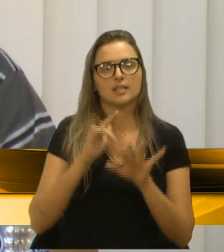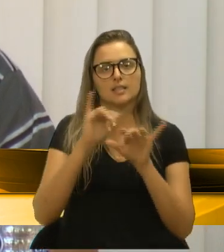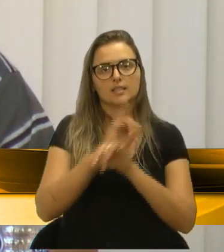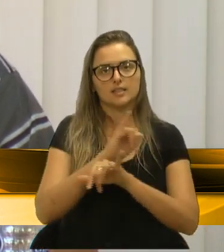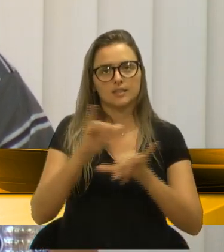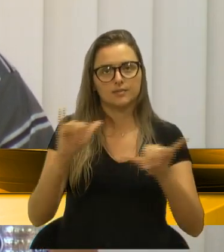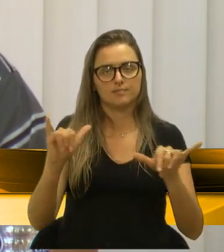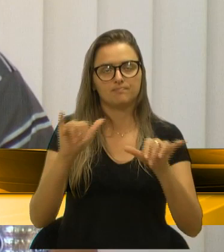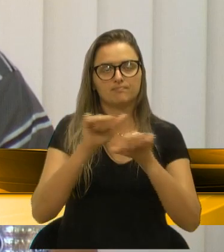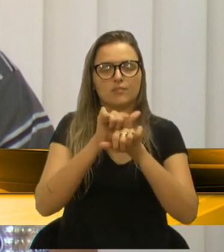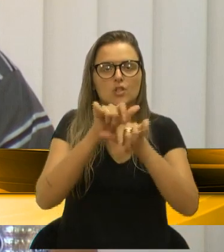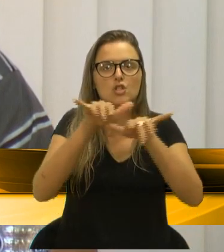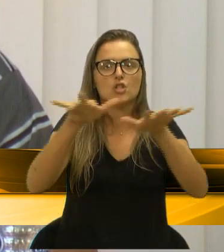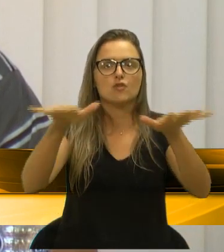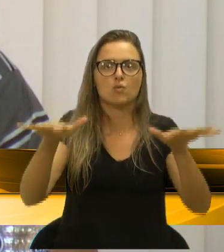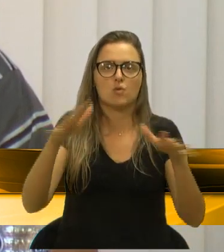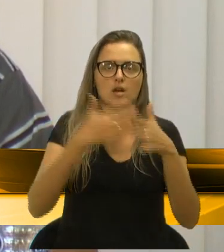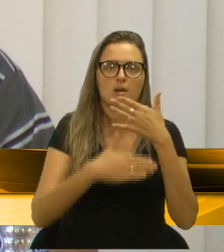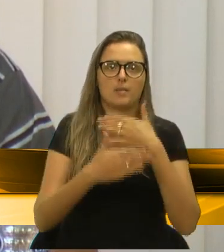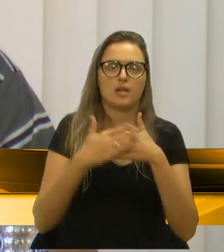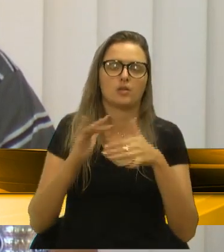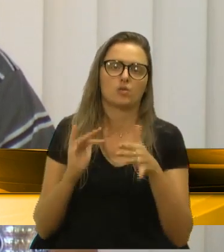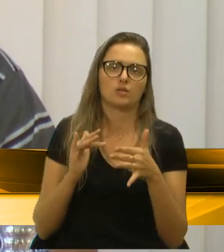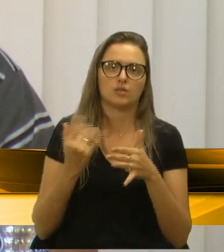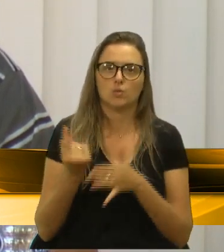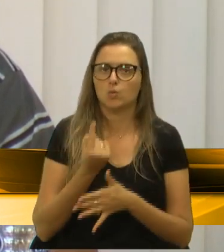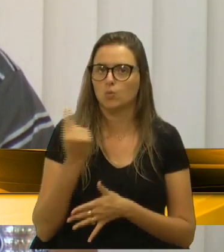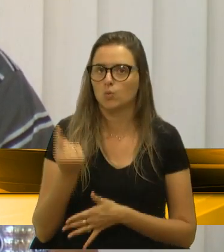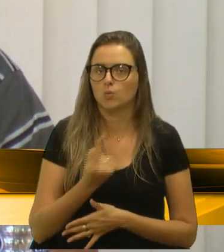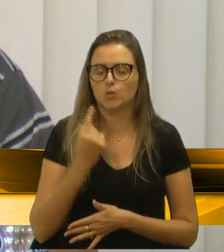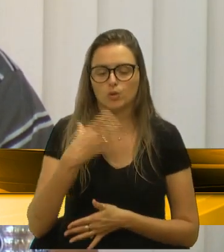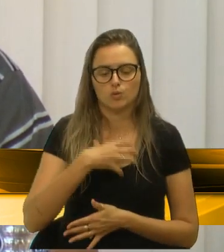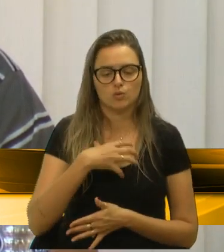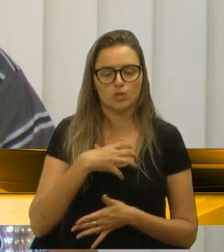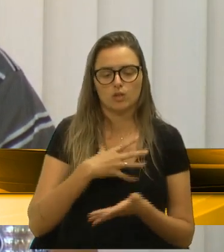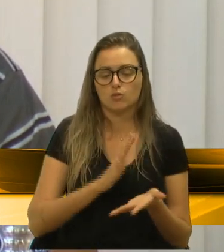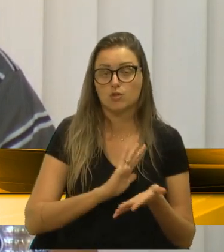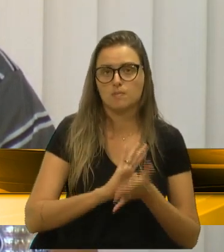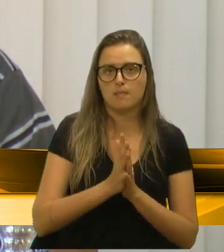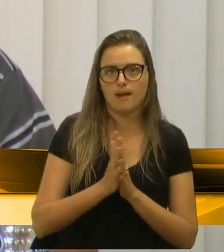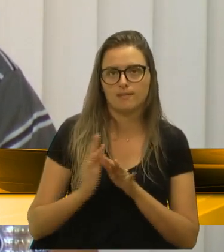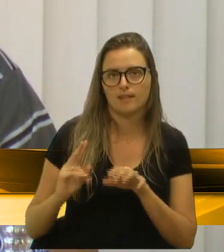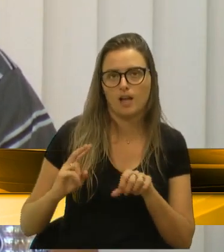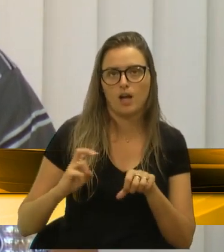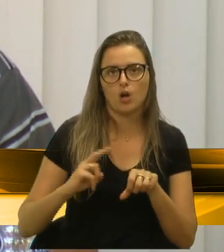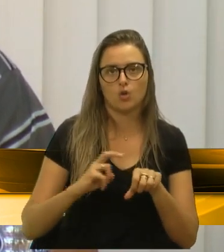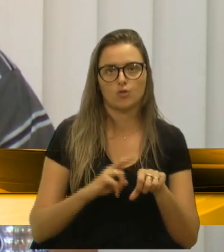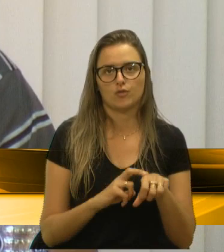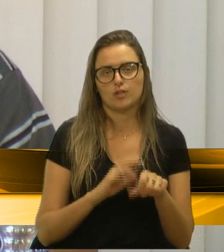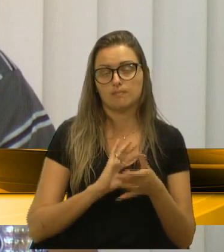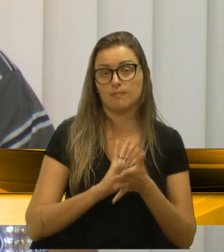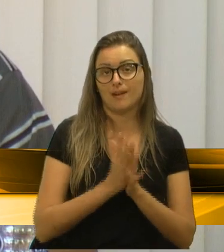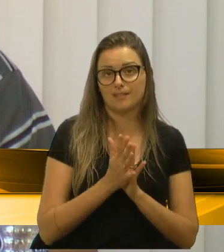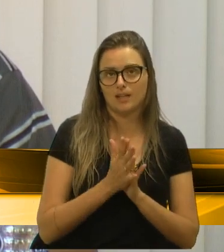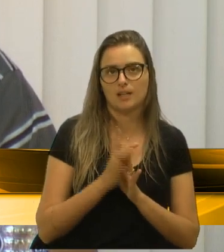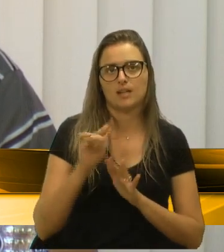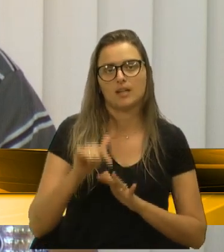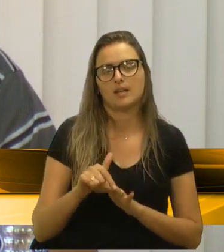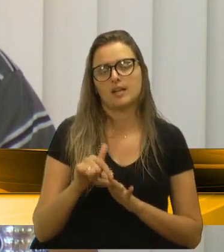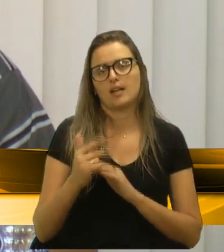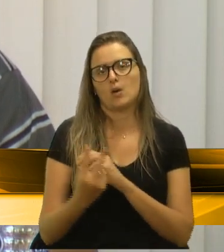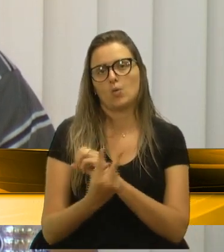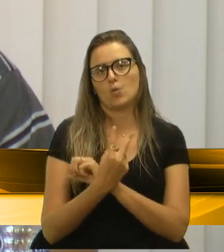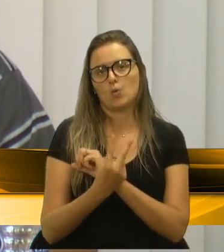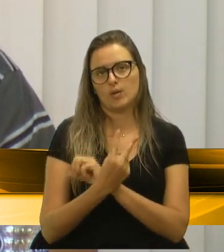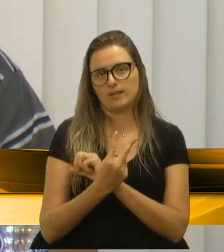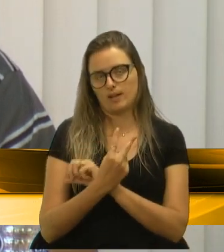população. A única forma de combater esse vírus é medidas de